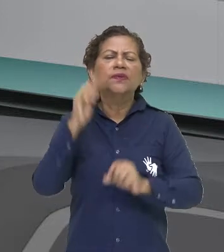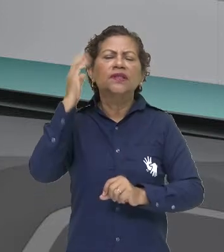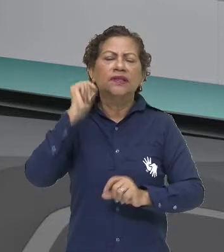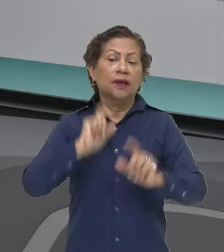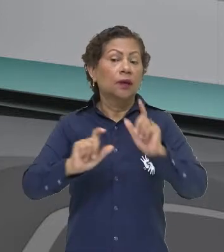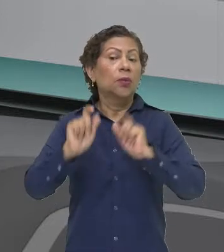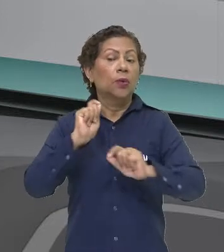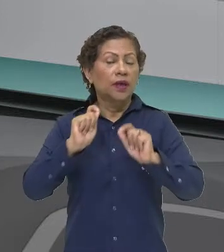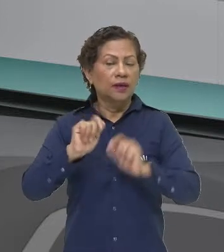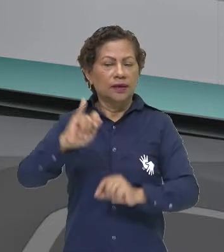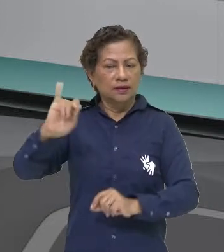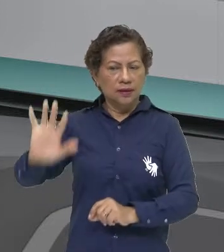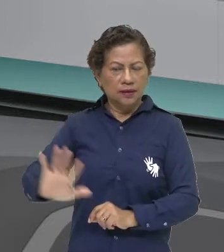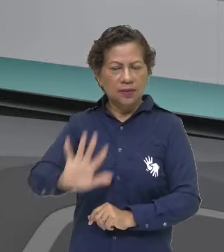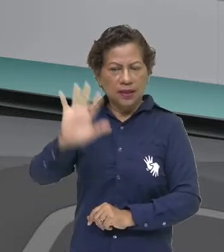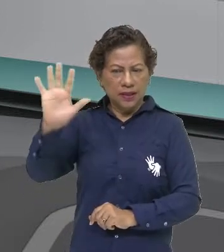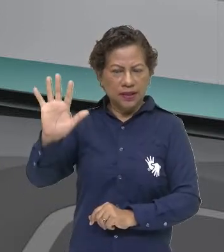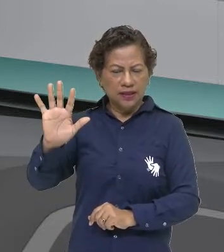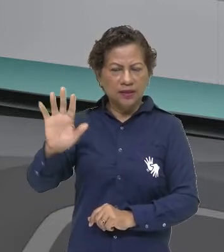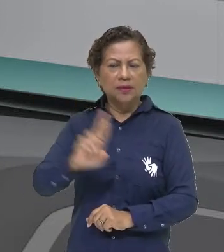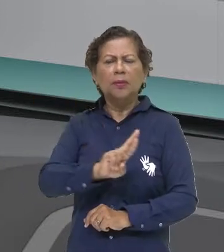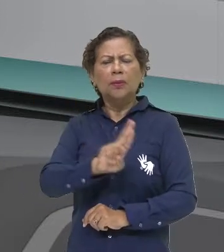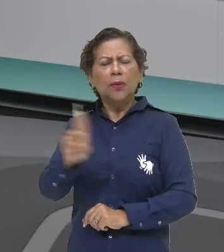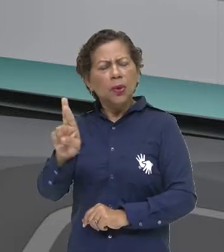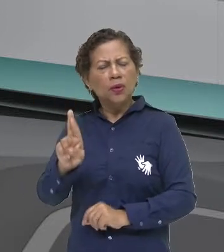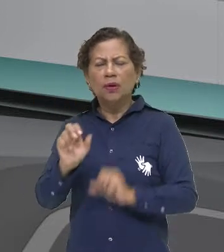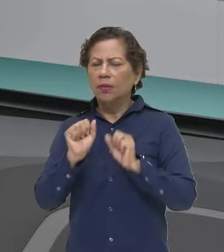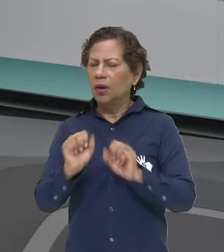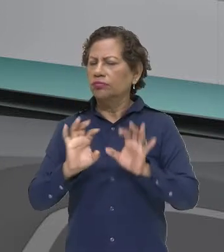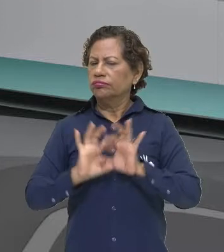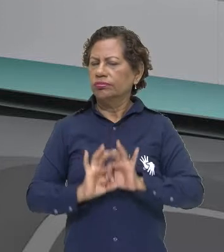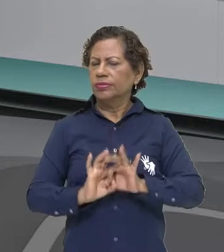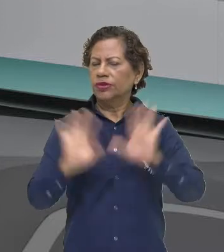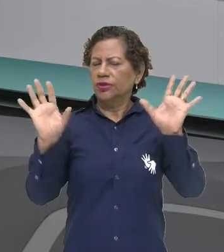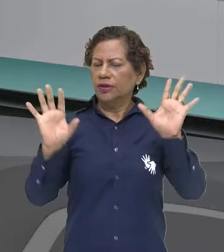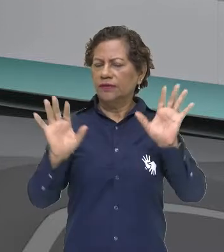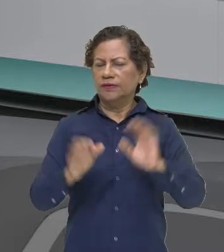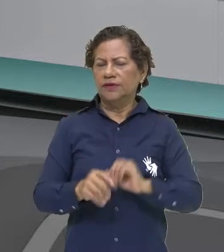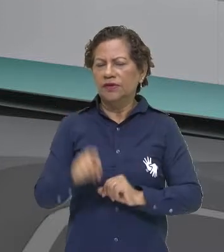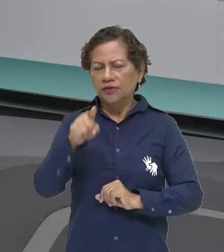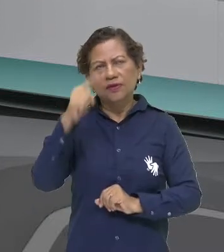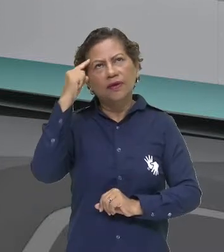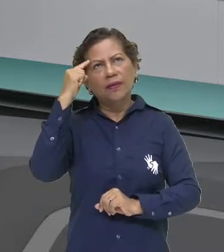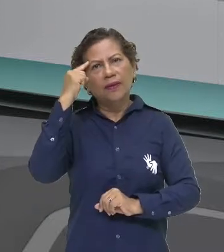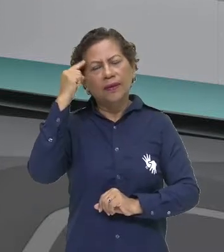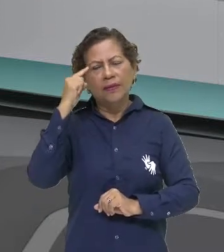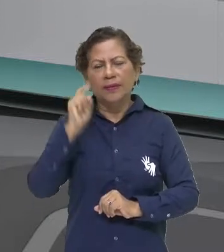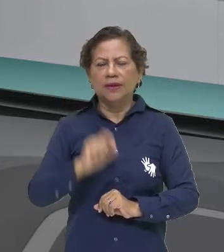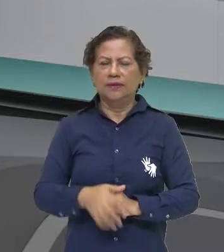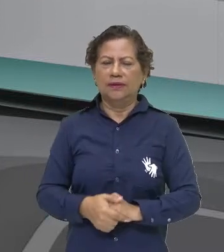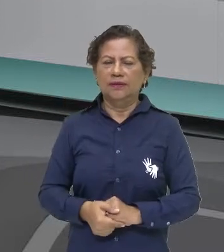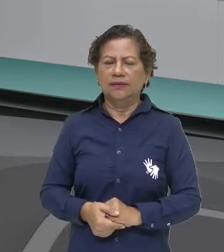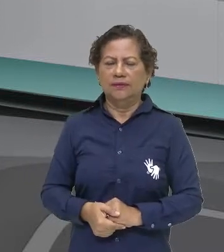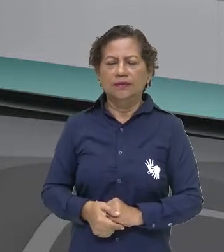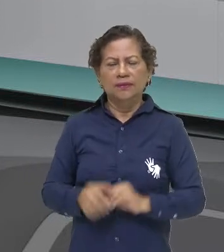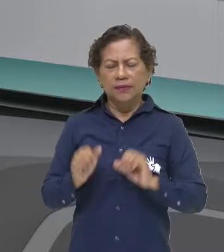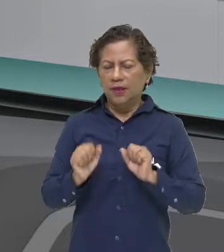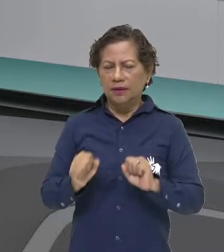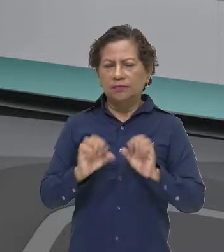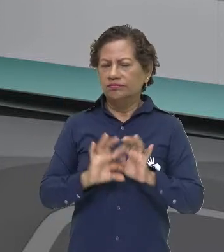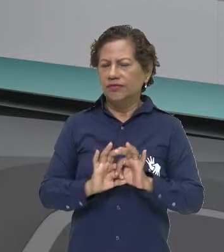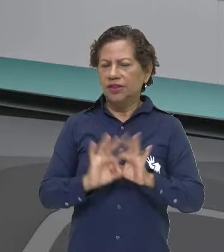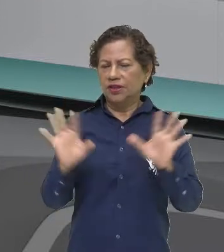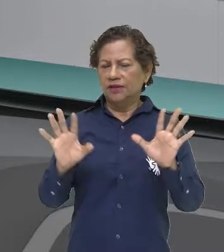professora, essa imagem é isso aqui, essa foto aí é isso, eu acho que é isso. Alguém poderia